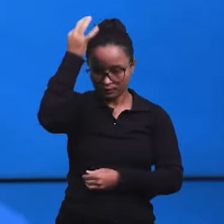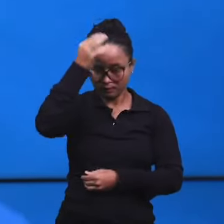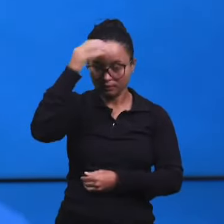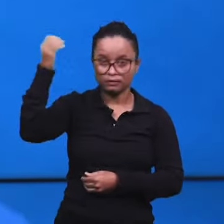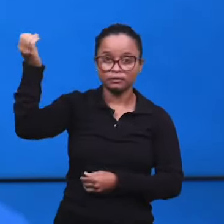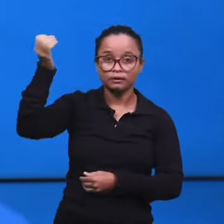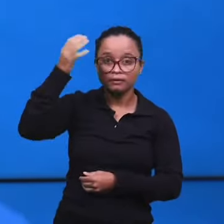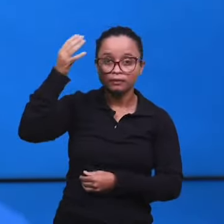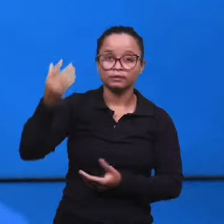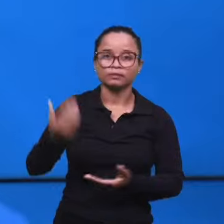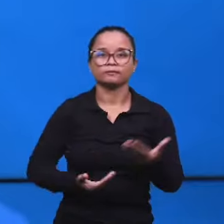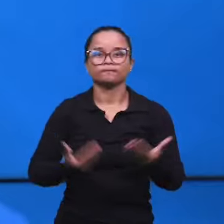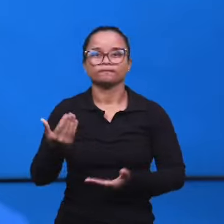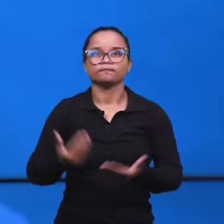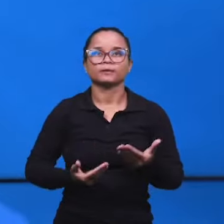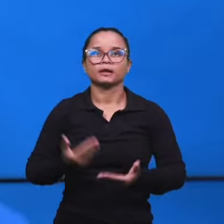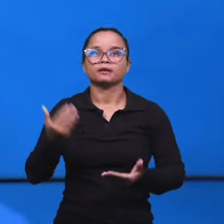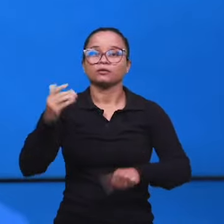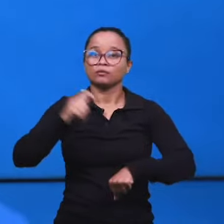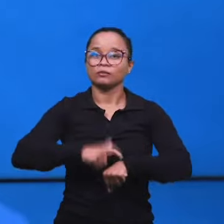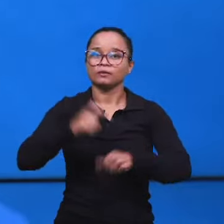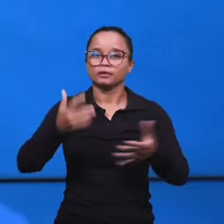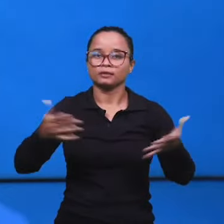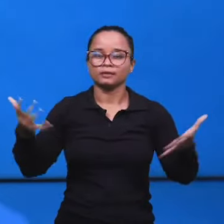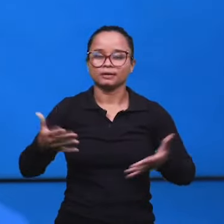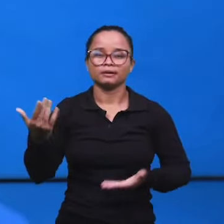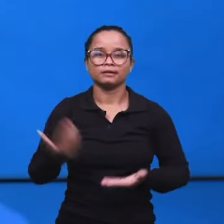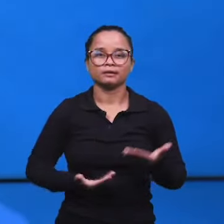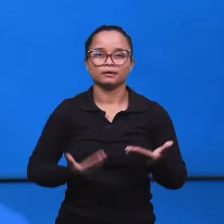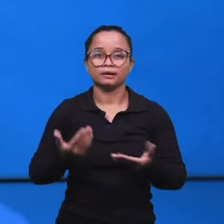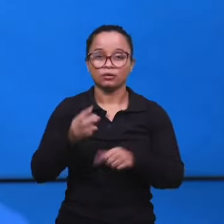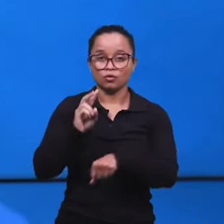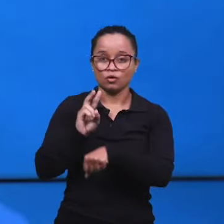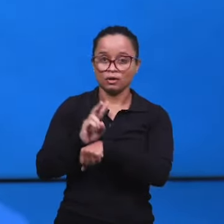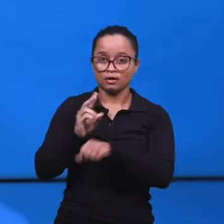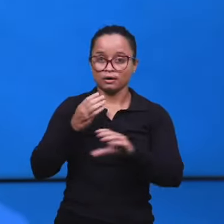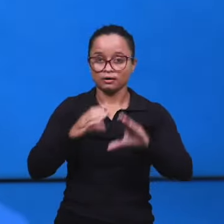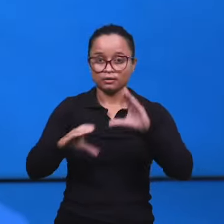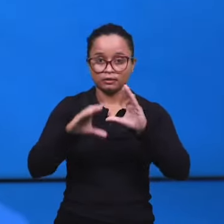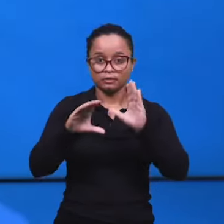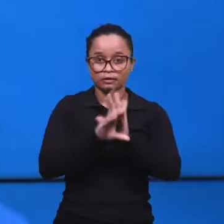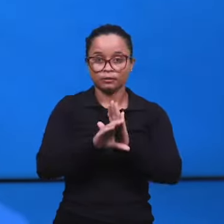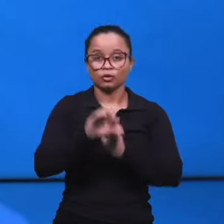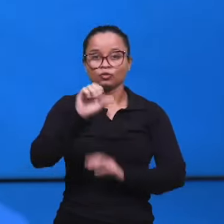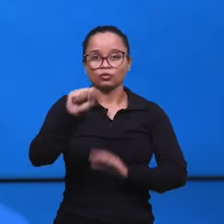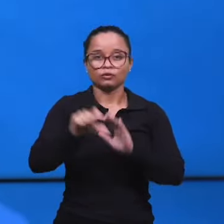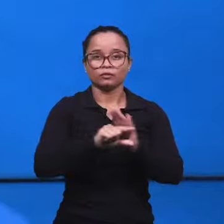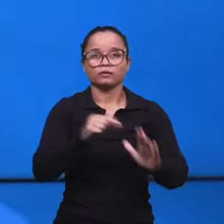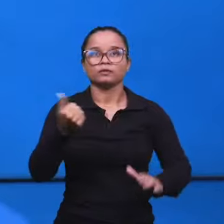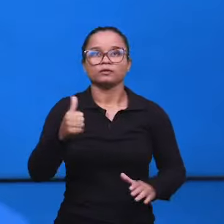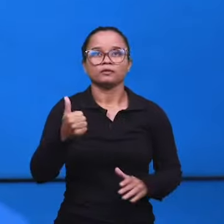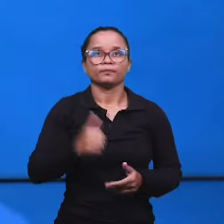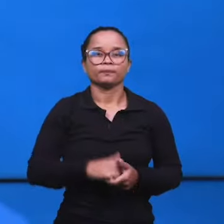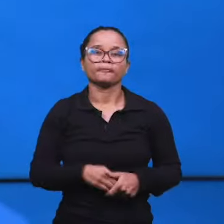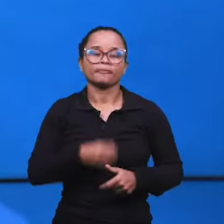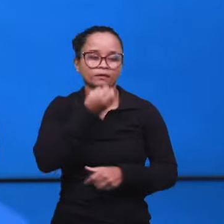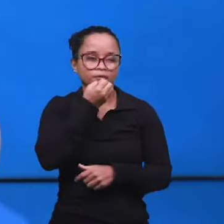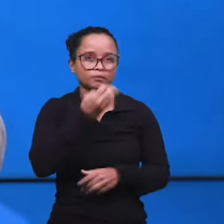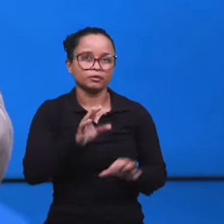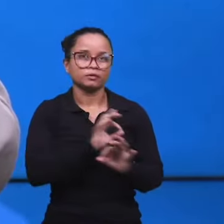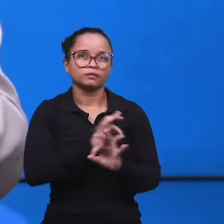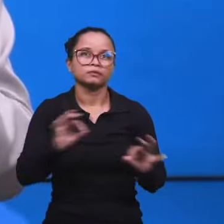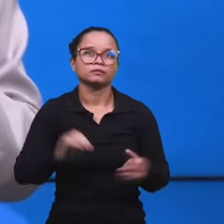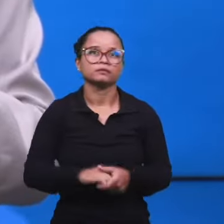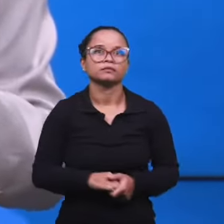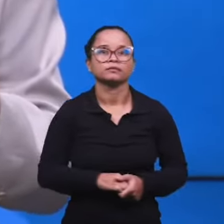tem revelado para a sua igreja nesta última hora, estes são os guardas de Cantares, capítulo 8, verso 11. Muito bem